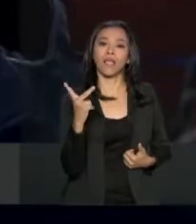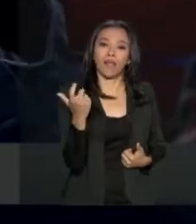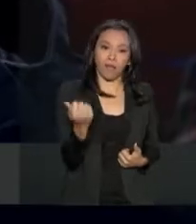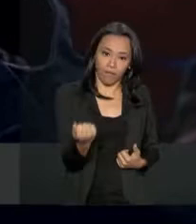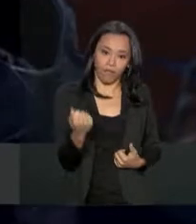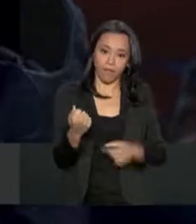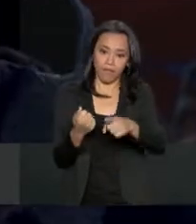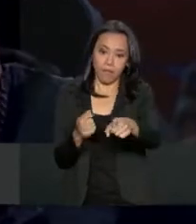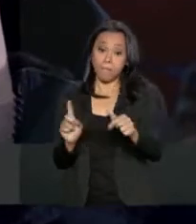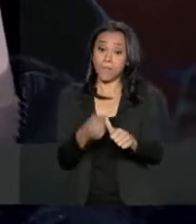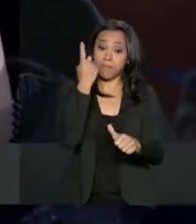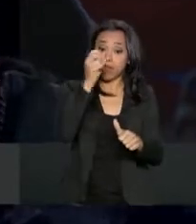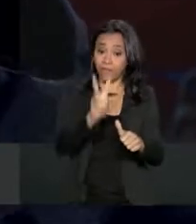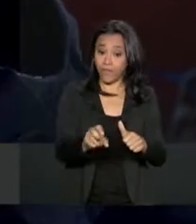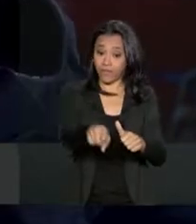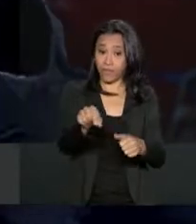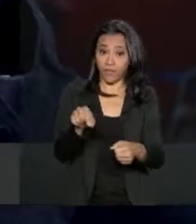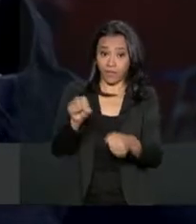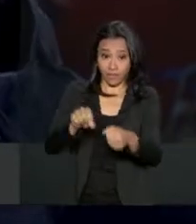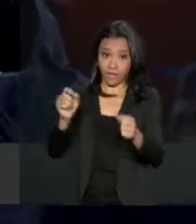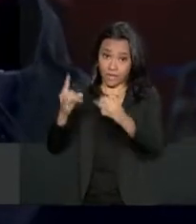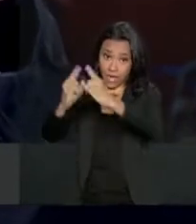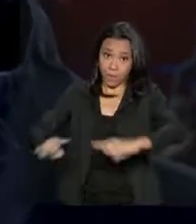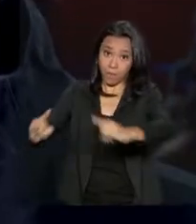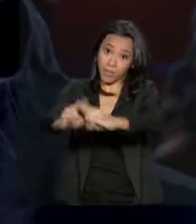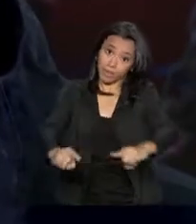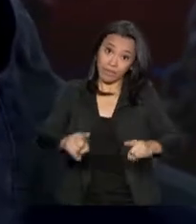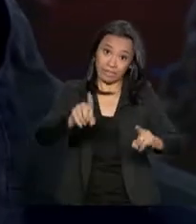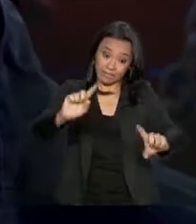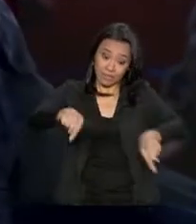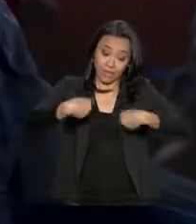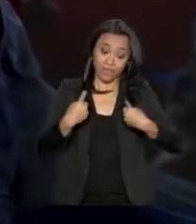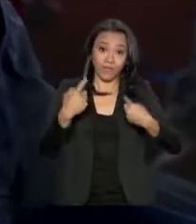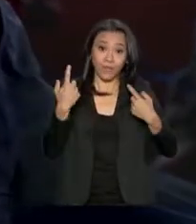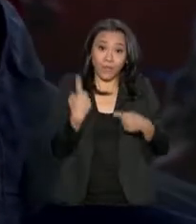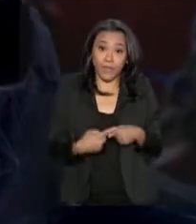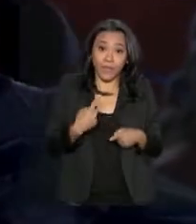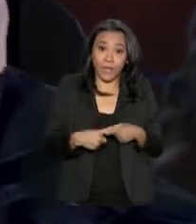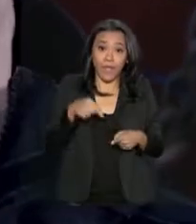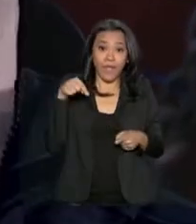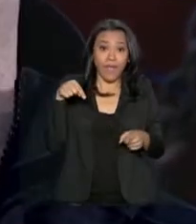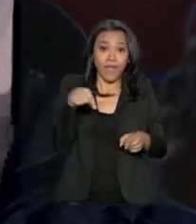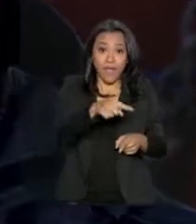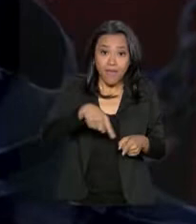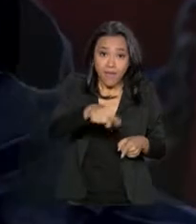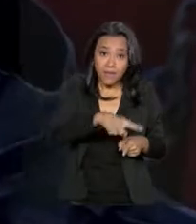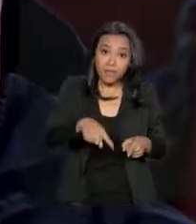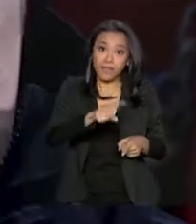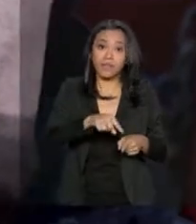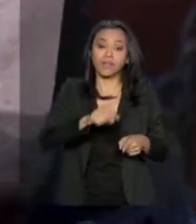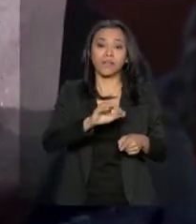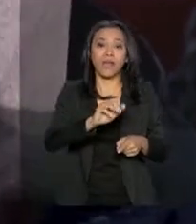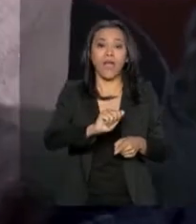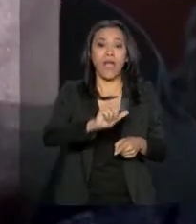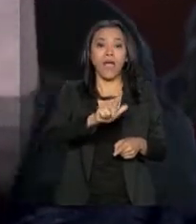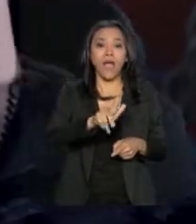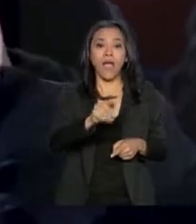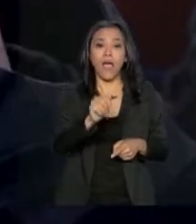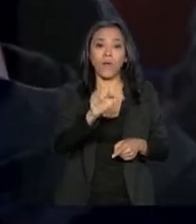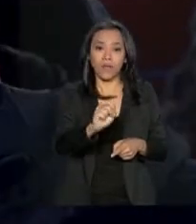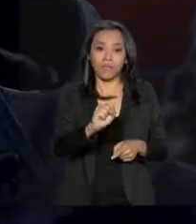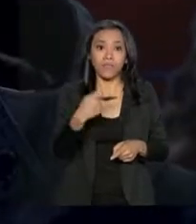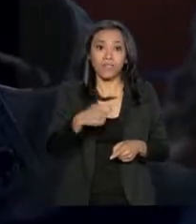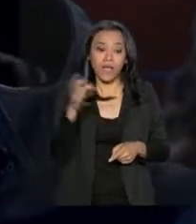Então, para mim, é um desafio muito grande, mas é importante porque essas algas precisam ser retiradas rapidamente do seu ambiente,